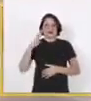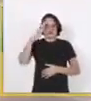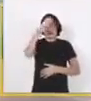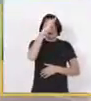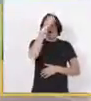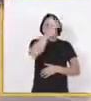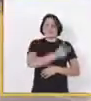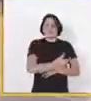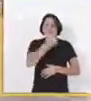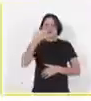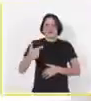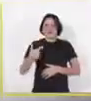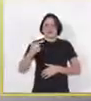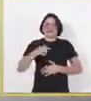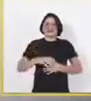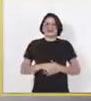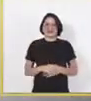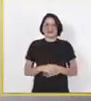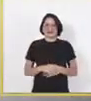22, Selva.